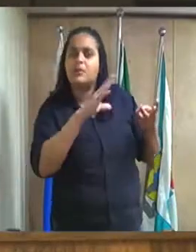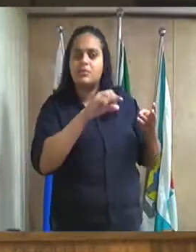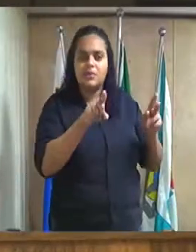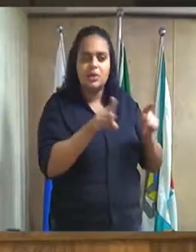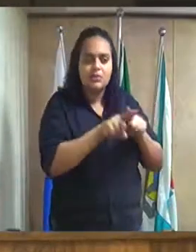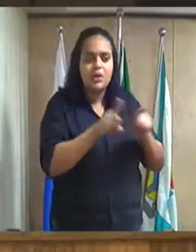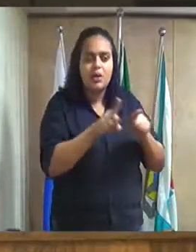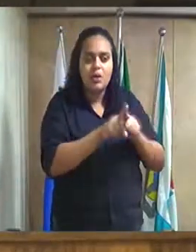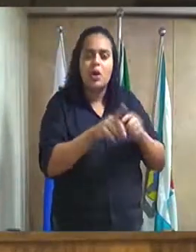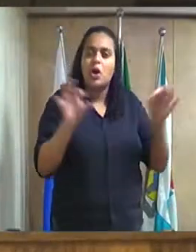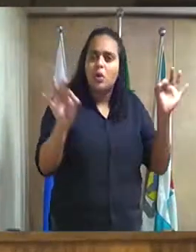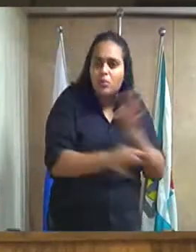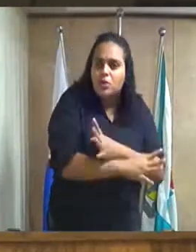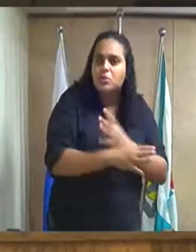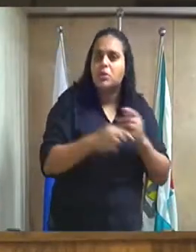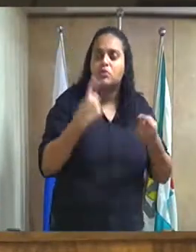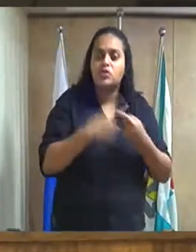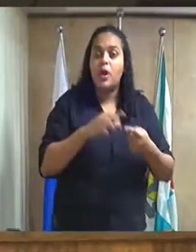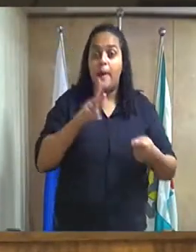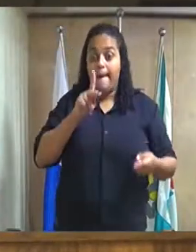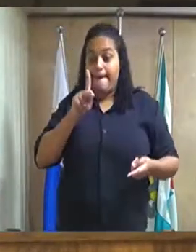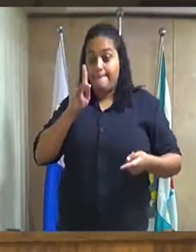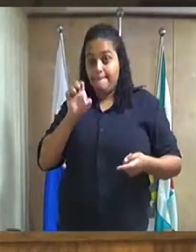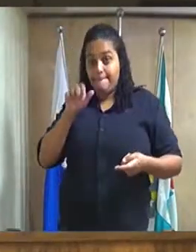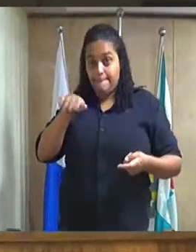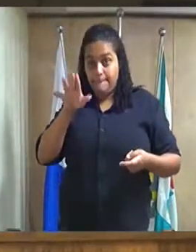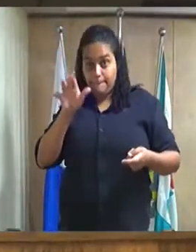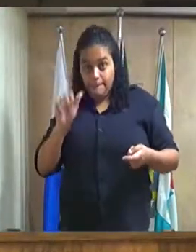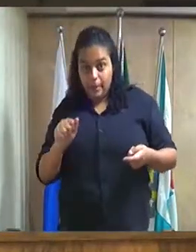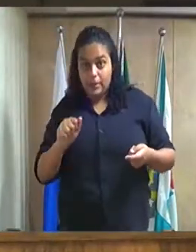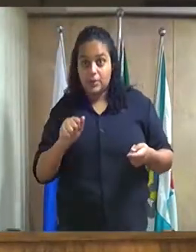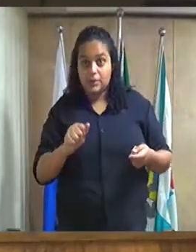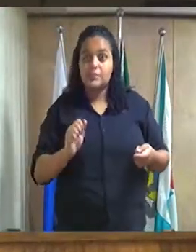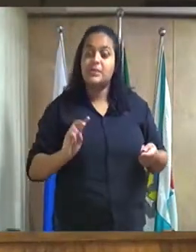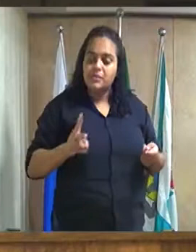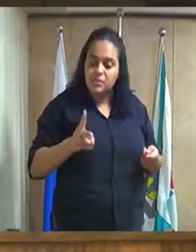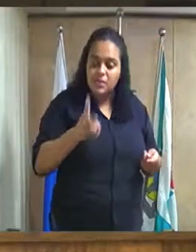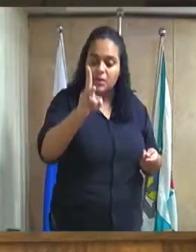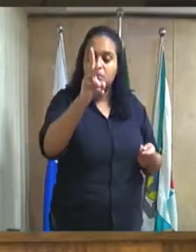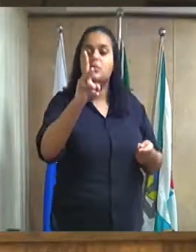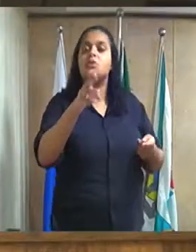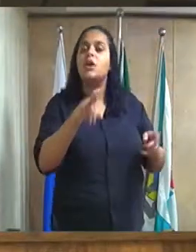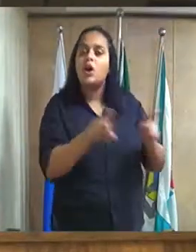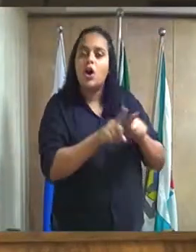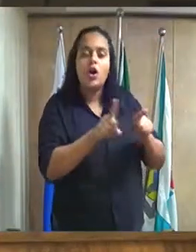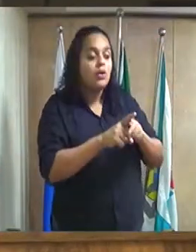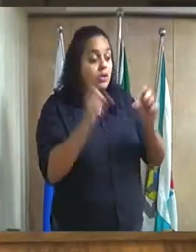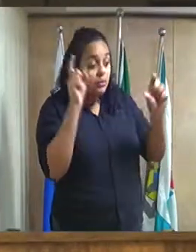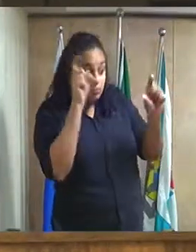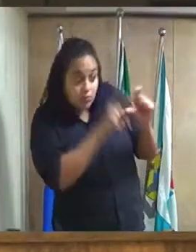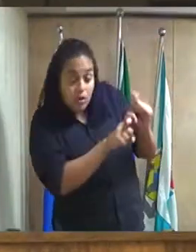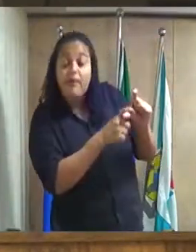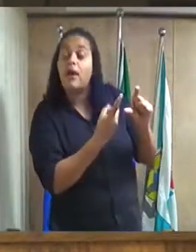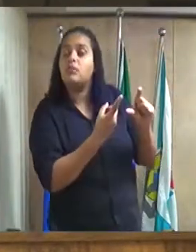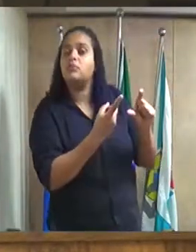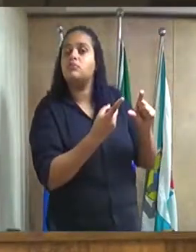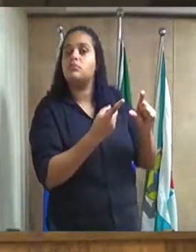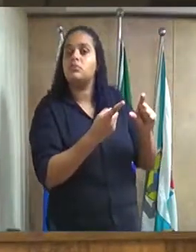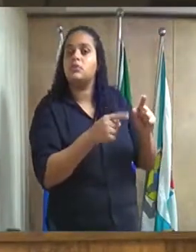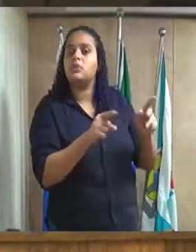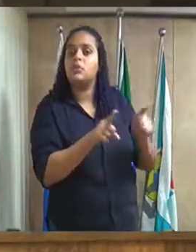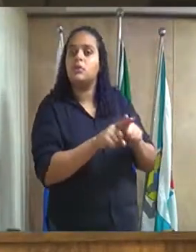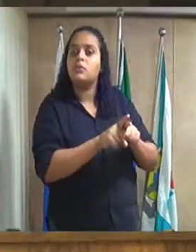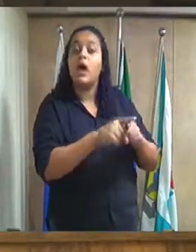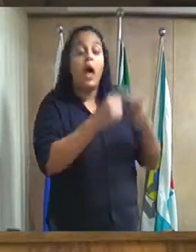para cumprimento de penas em regime semiaberto e celebração de convênios para que possibilitem a